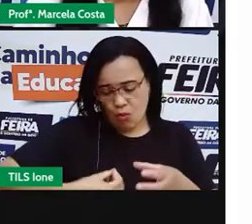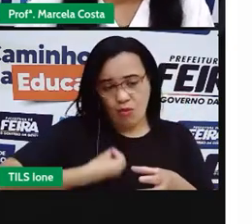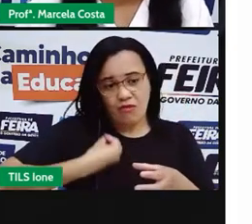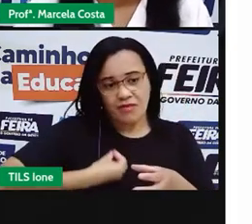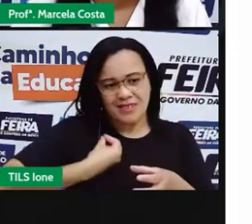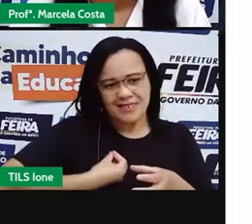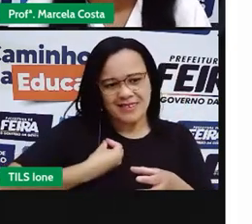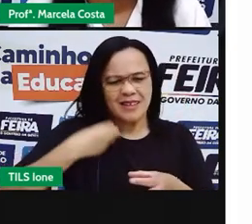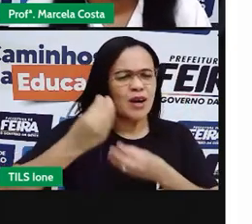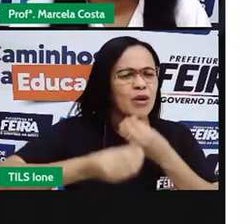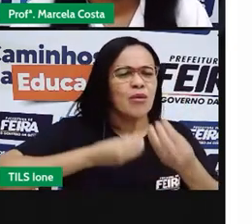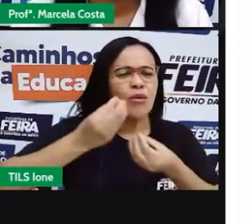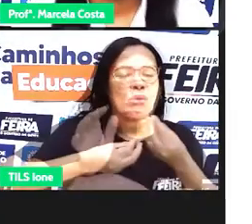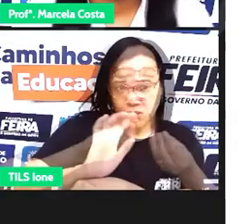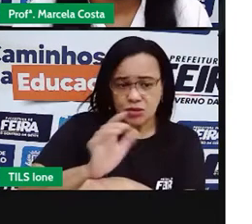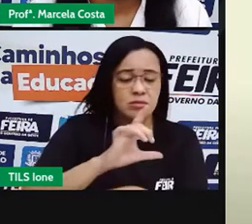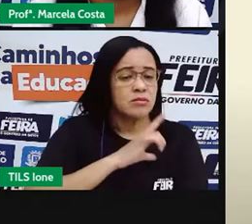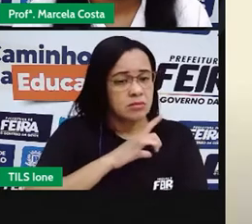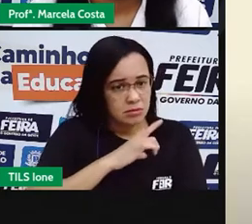Bom?